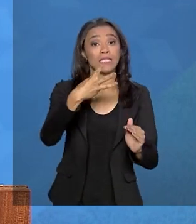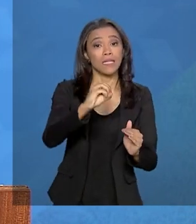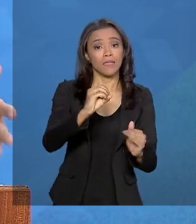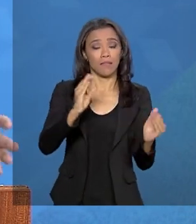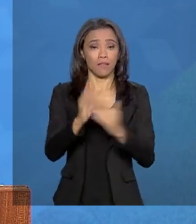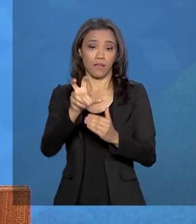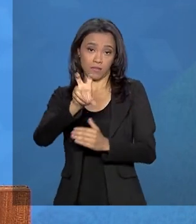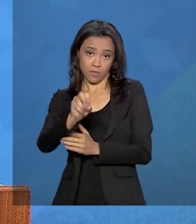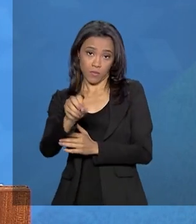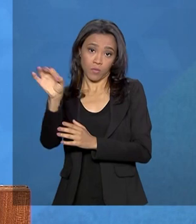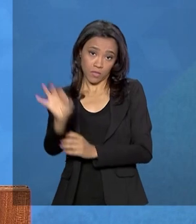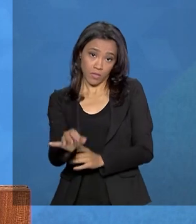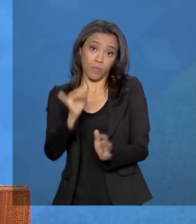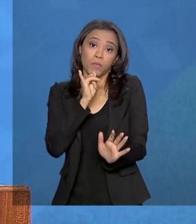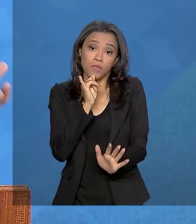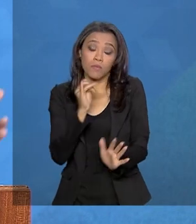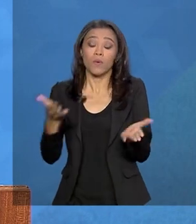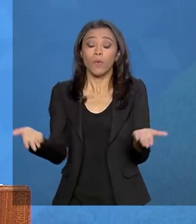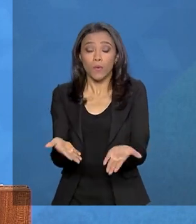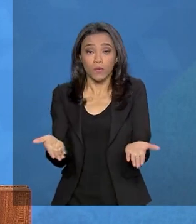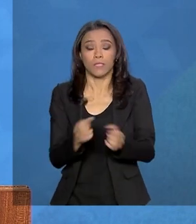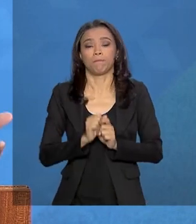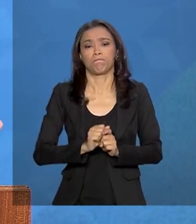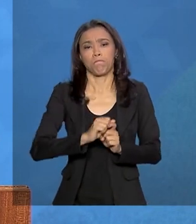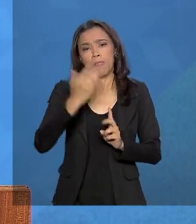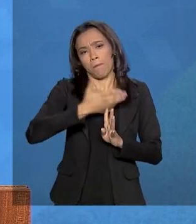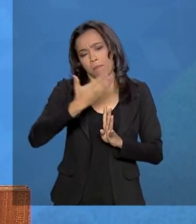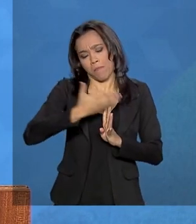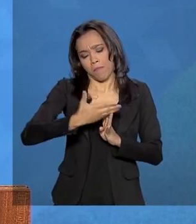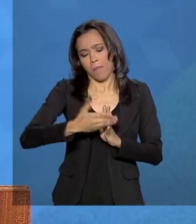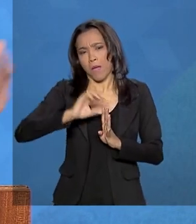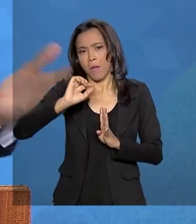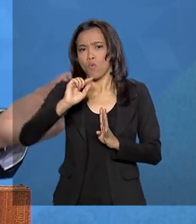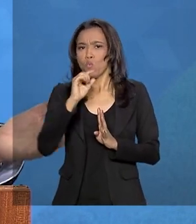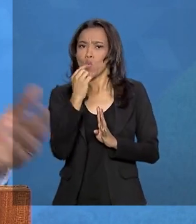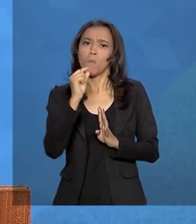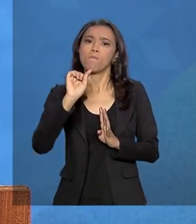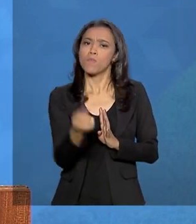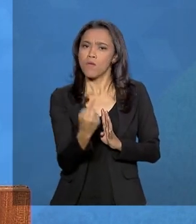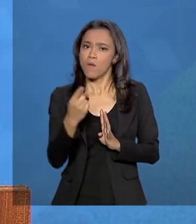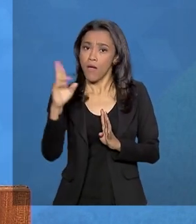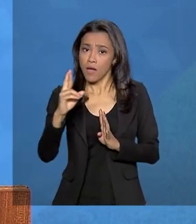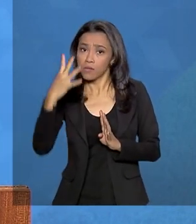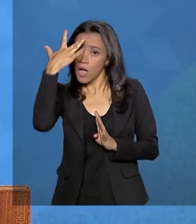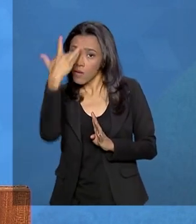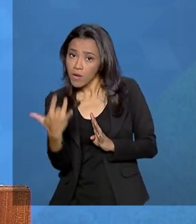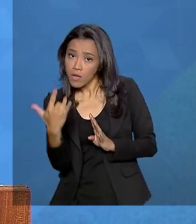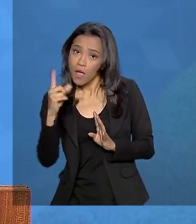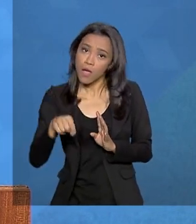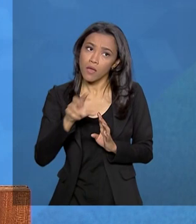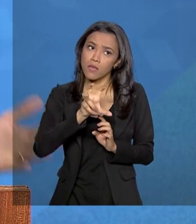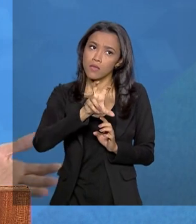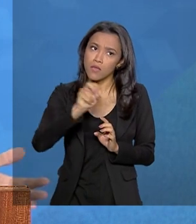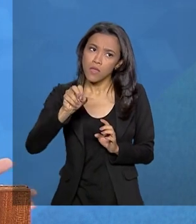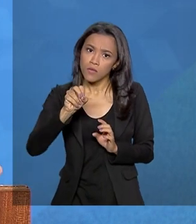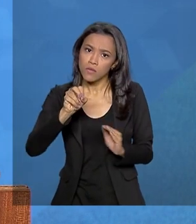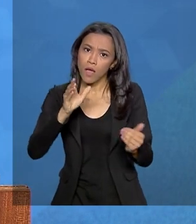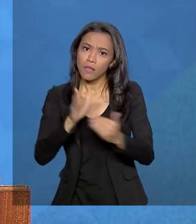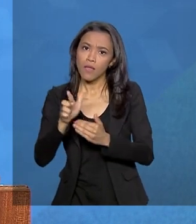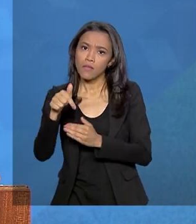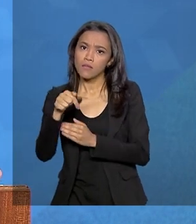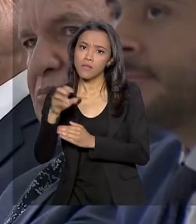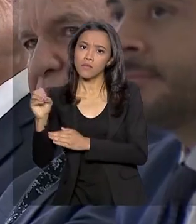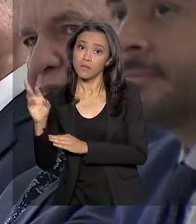Então, quem hoje, por exemplo, fosse ter uma mensalidade de R 1.000, a partir de amanhã seria entre R$ e R 700.